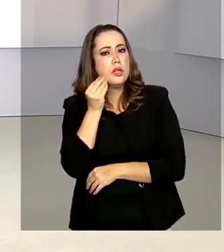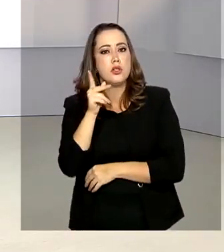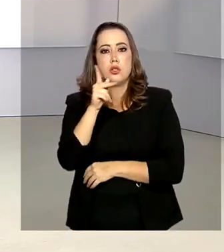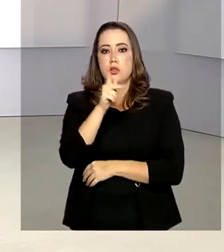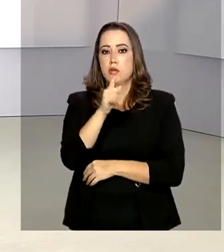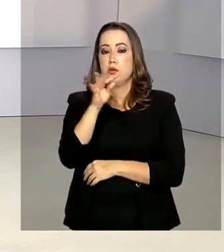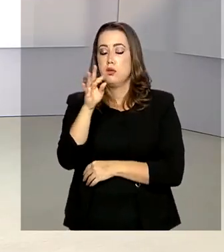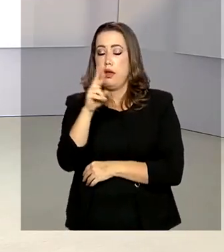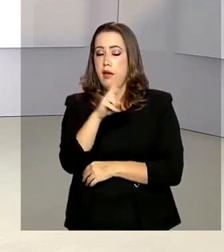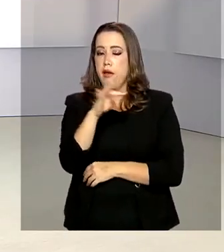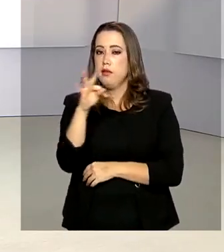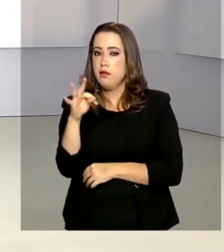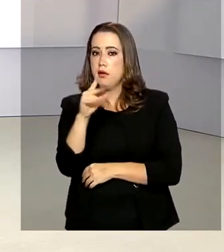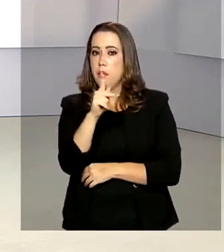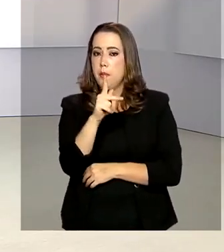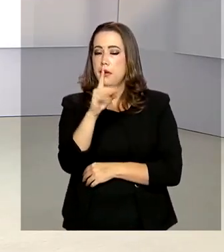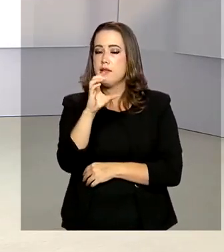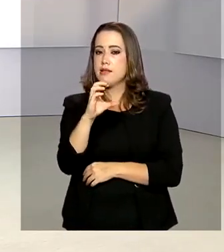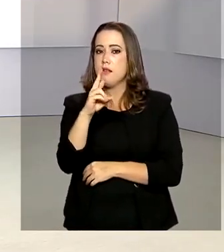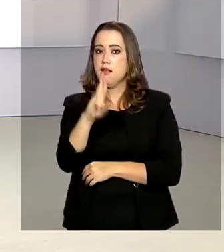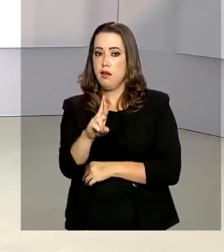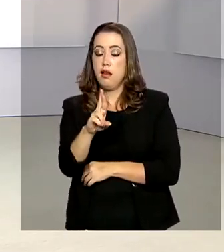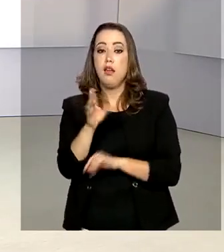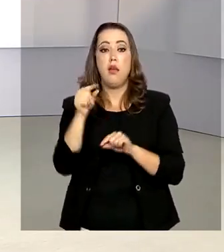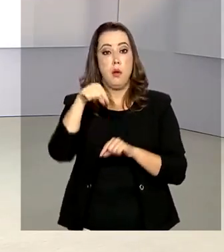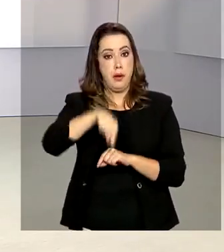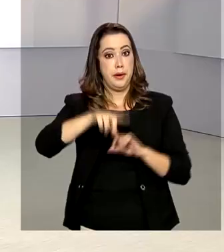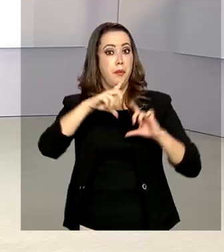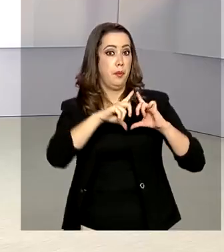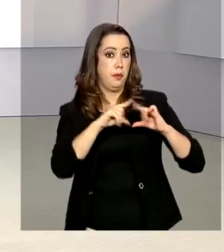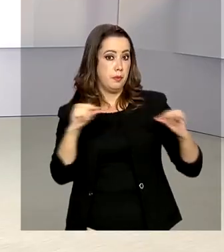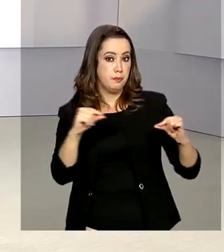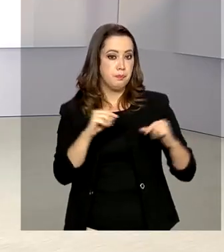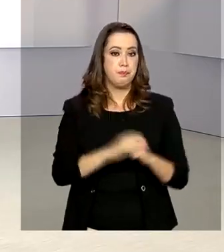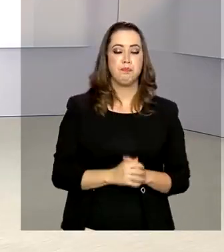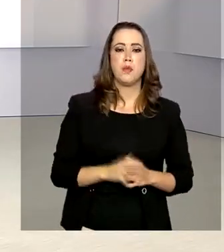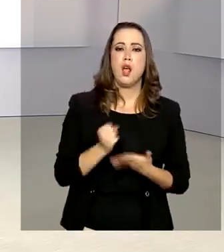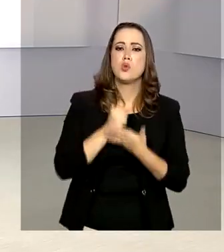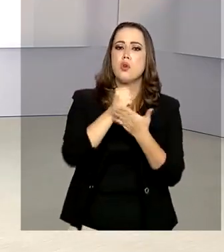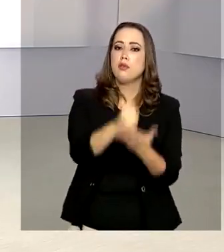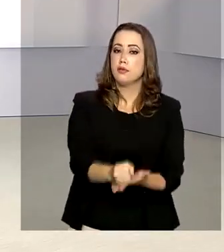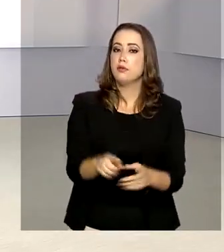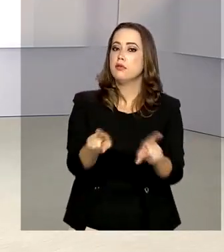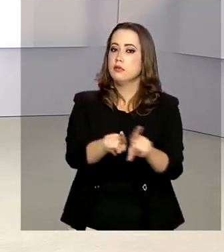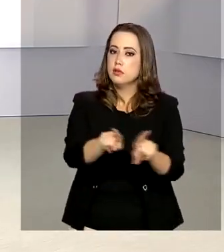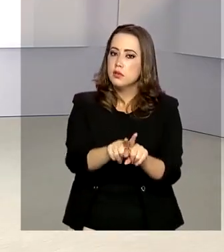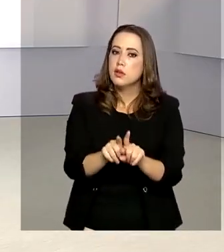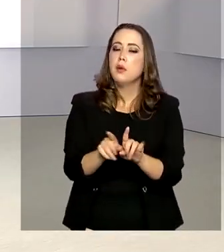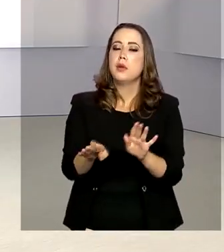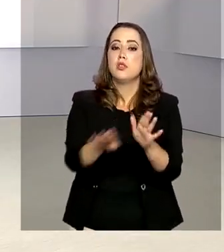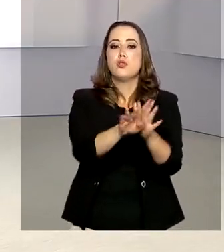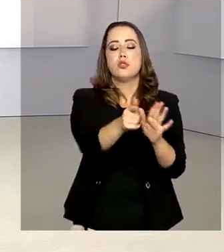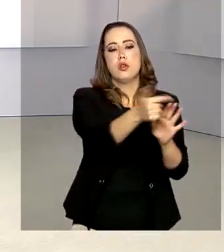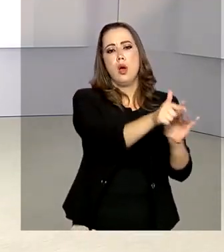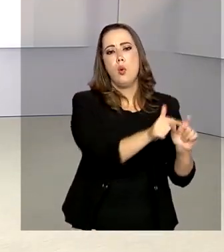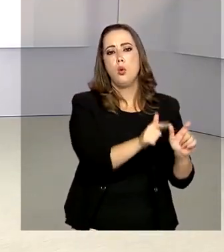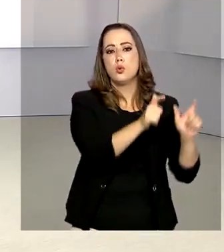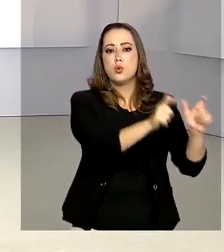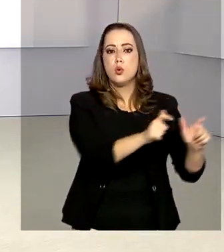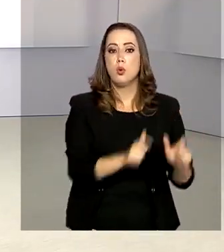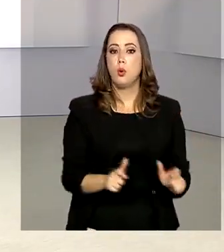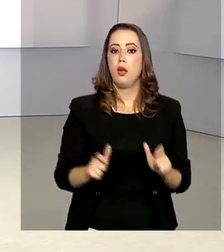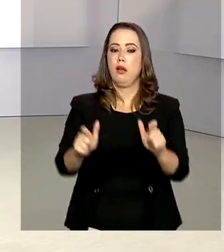ao Laboratório Central de Saúde Pública do Distrito Federal. As doações também vão chegar a outras partes do país,